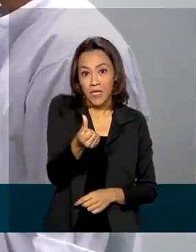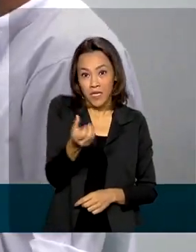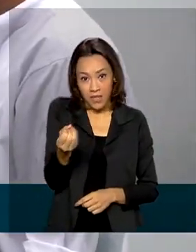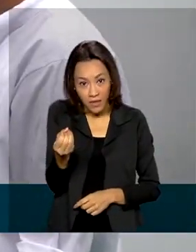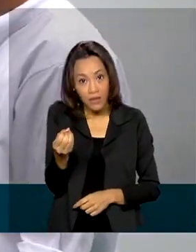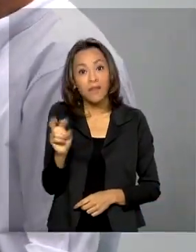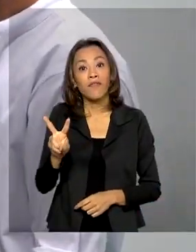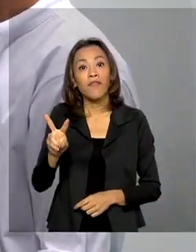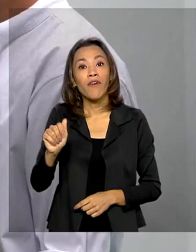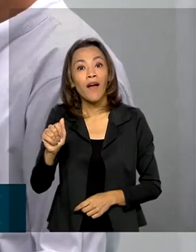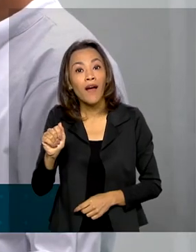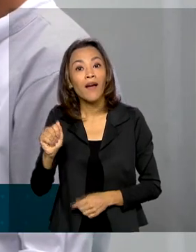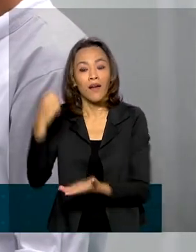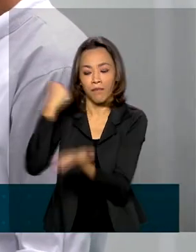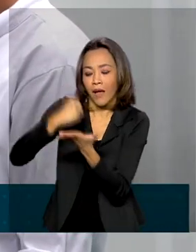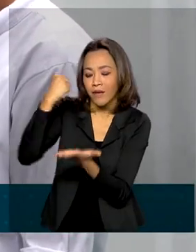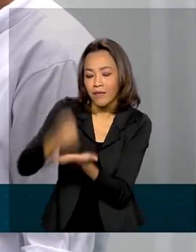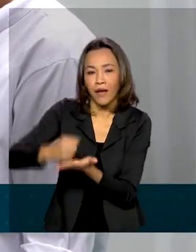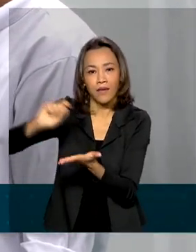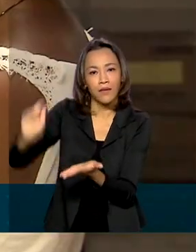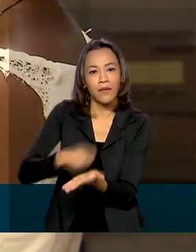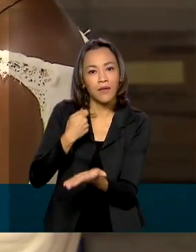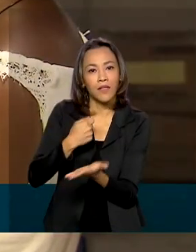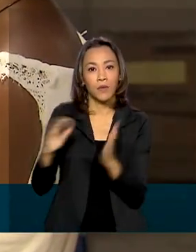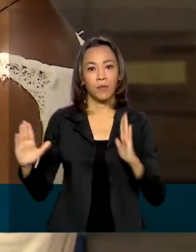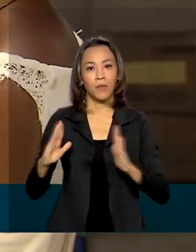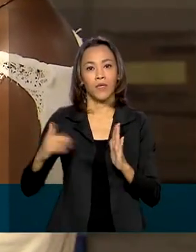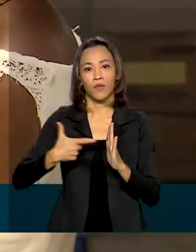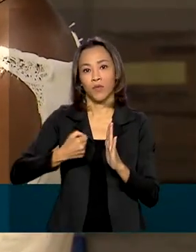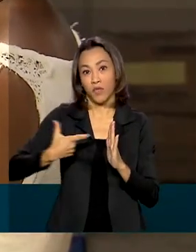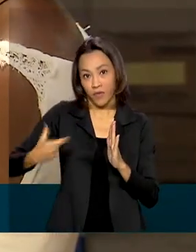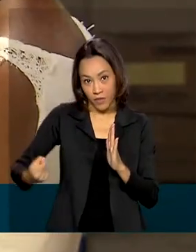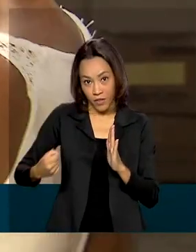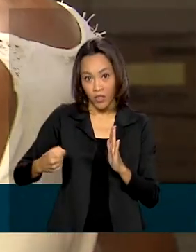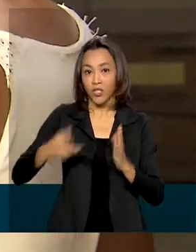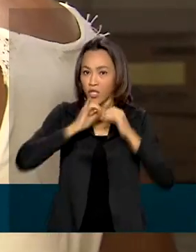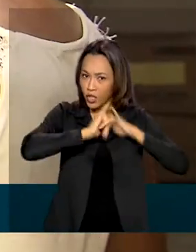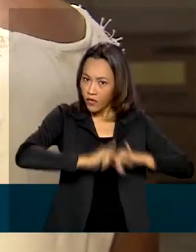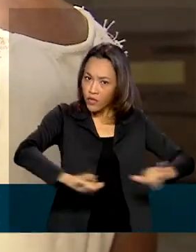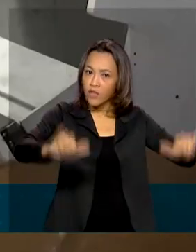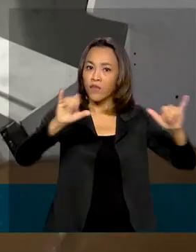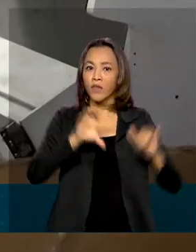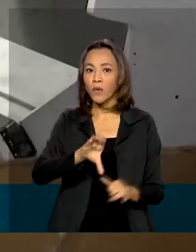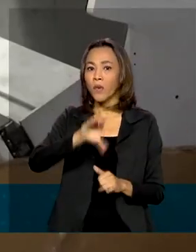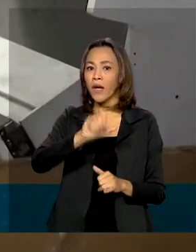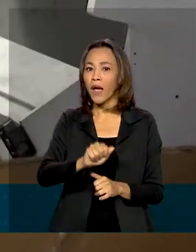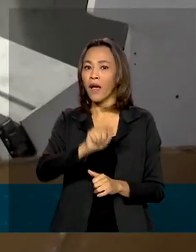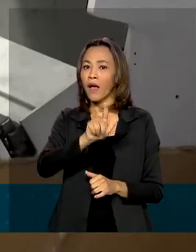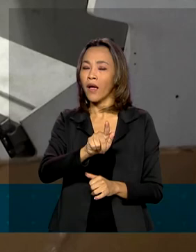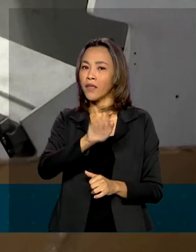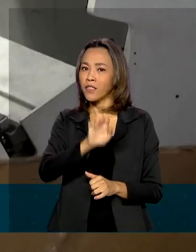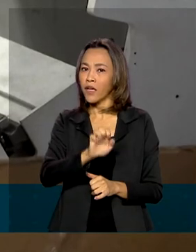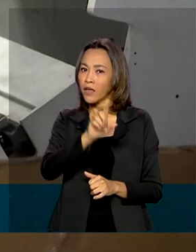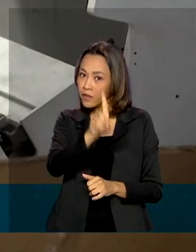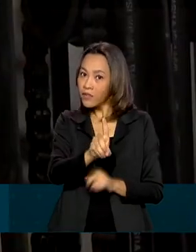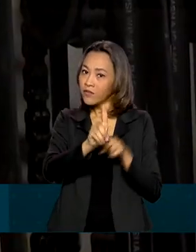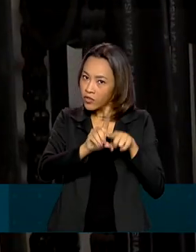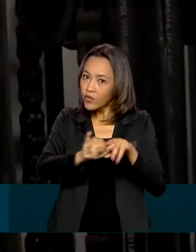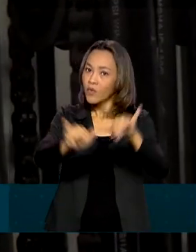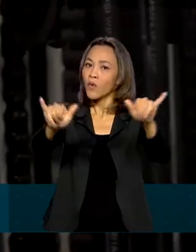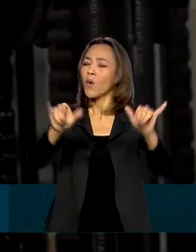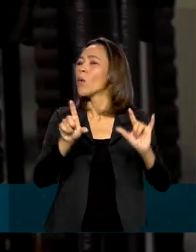vagas de emprego com carteira assinada em 2020. Os dados do Cadastro Geral de Empregados e Desempregados, o Caged,